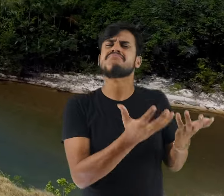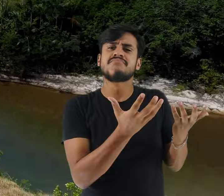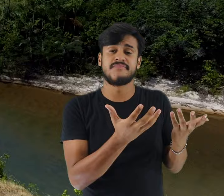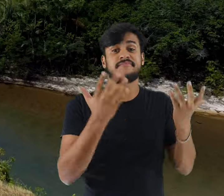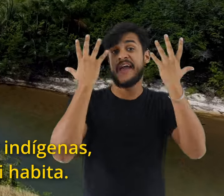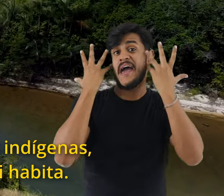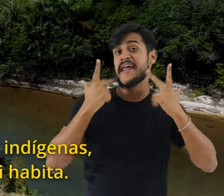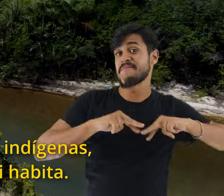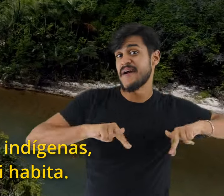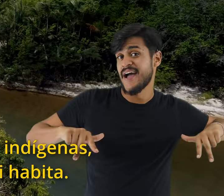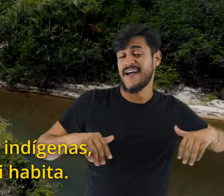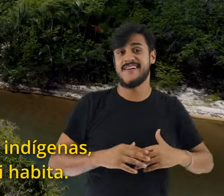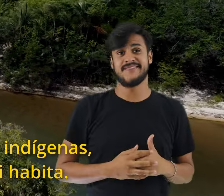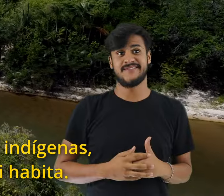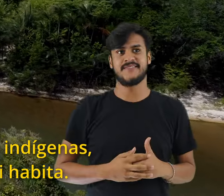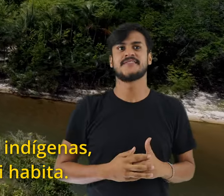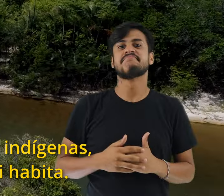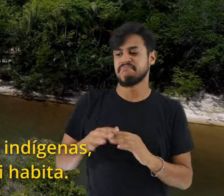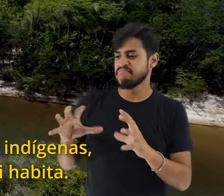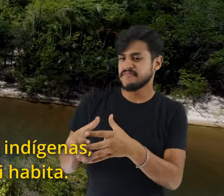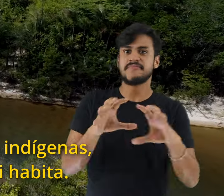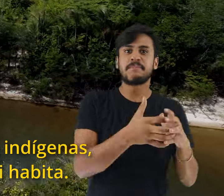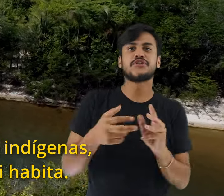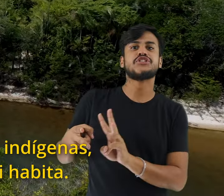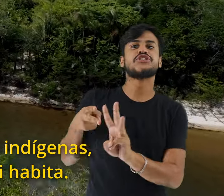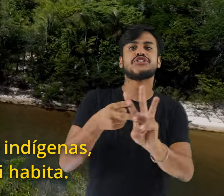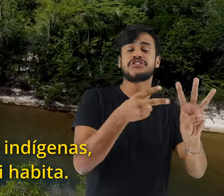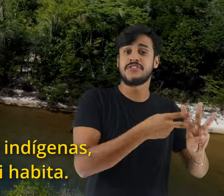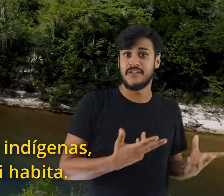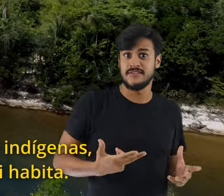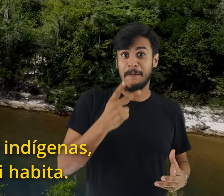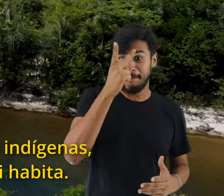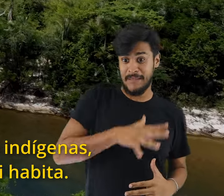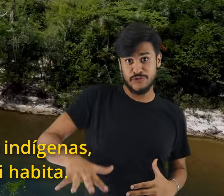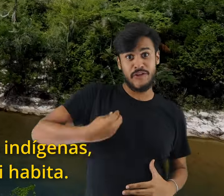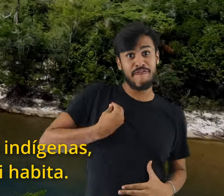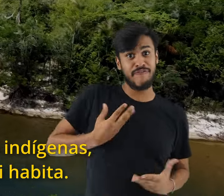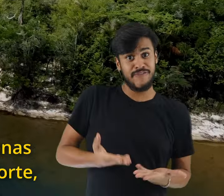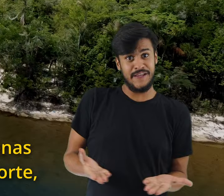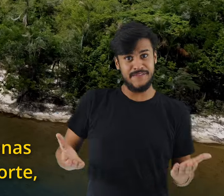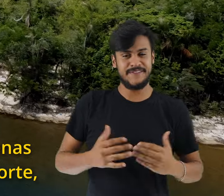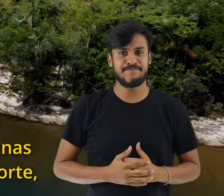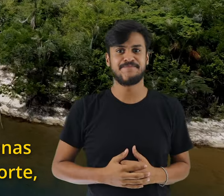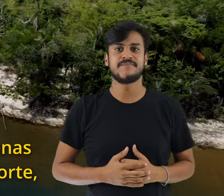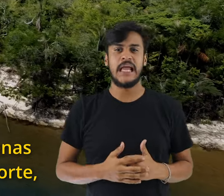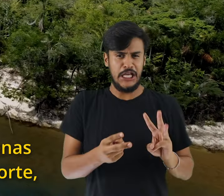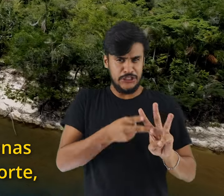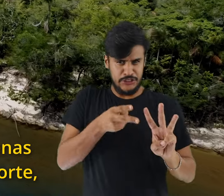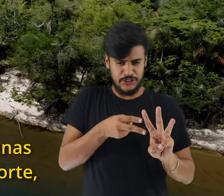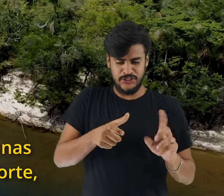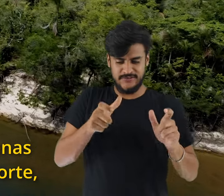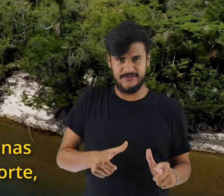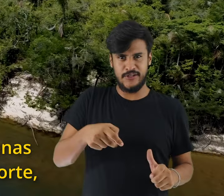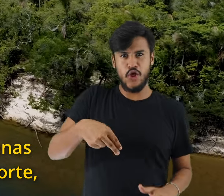em que? Nos animais, nos povos indígenas, na população que ali habita. Os nossos indígenas